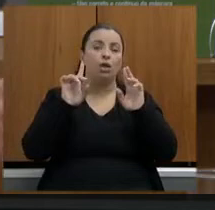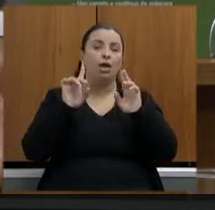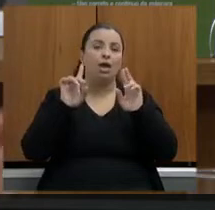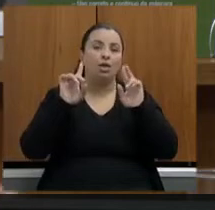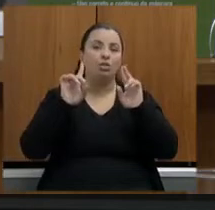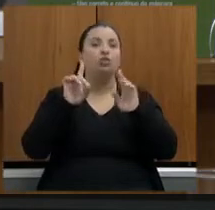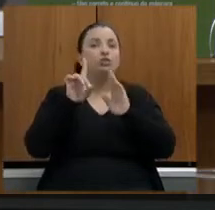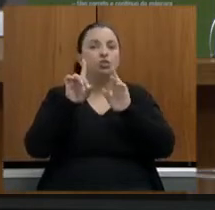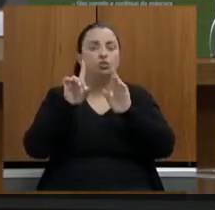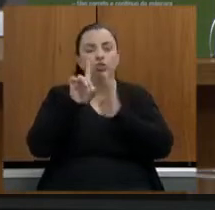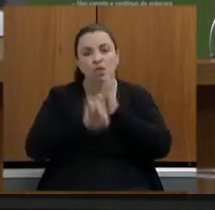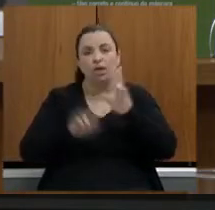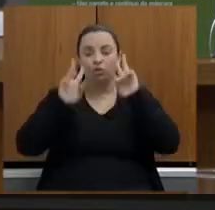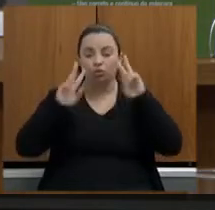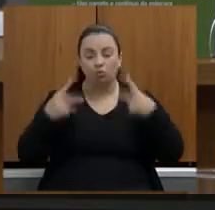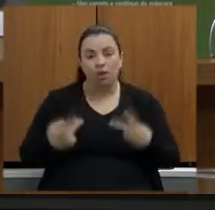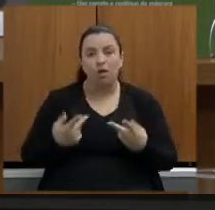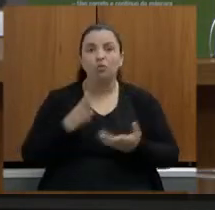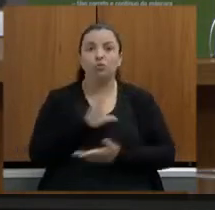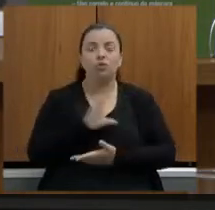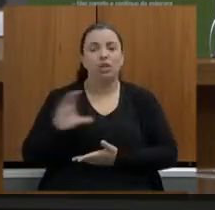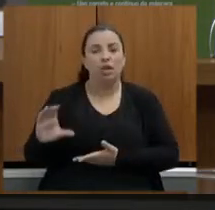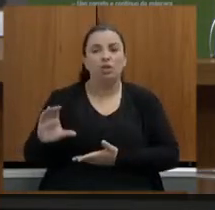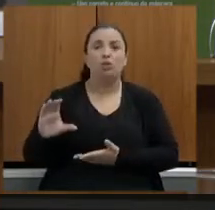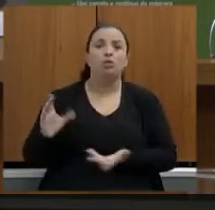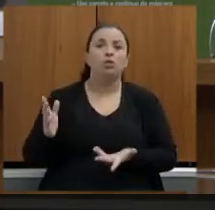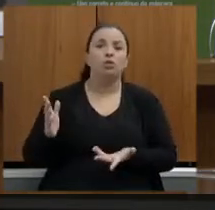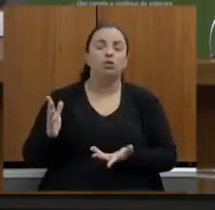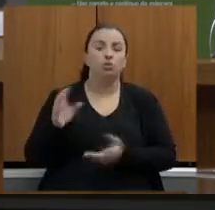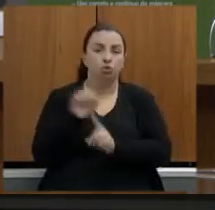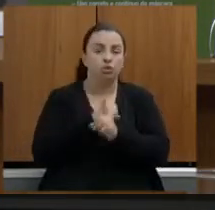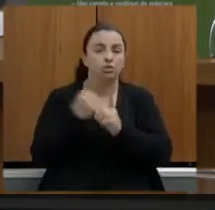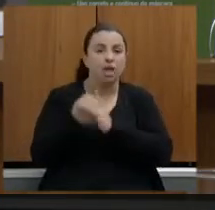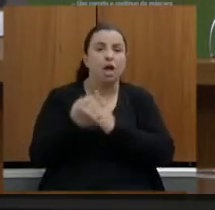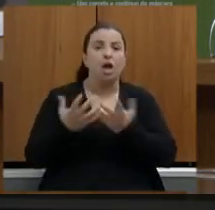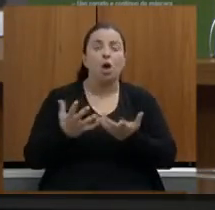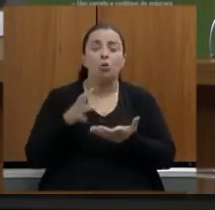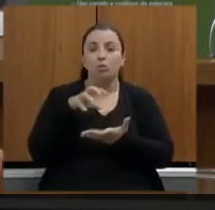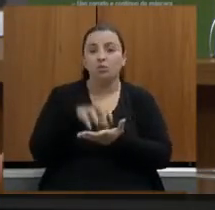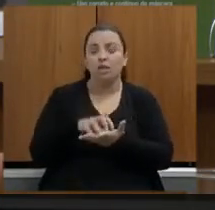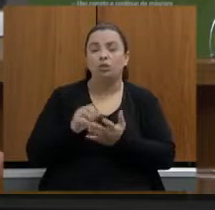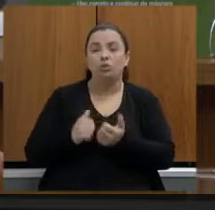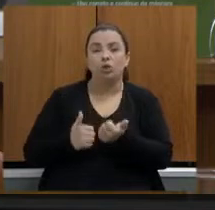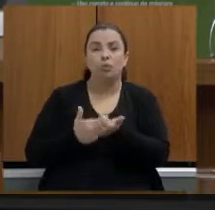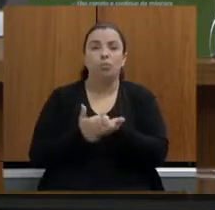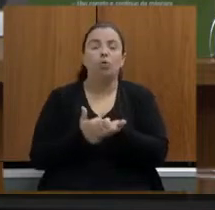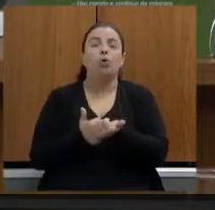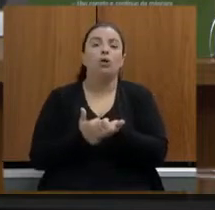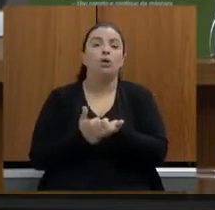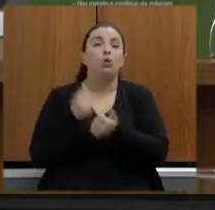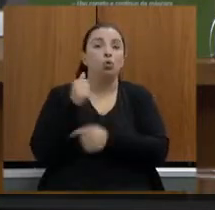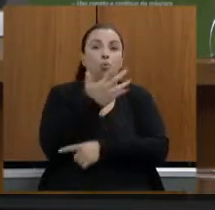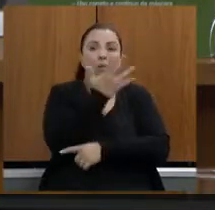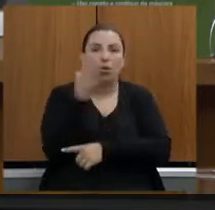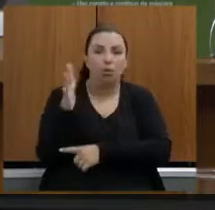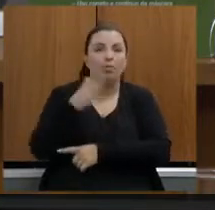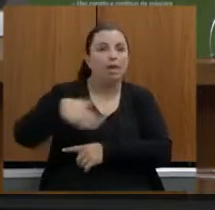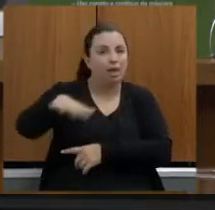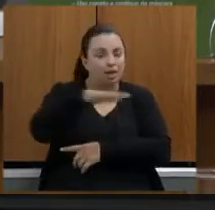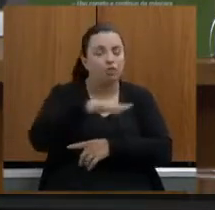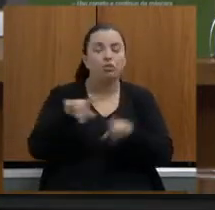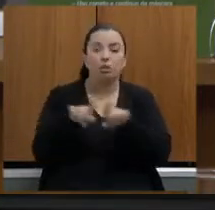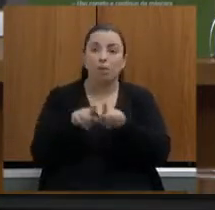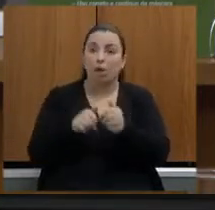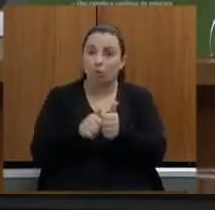coordenadoria de mobilização social o centro de apoio operacional do meio ambiente as promotorias do meio ambiente também acompanham